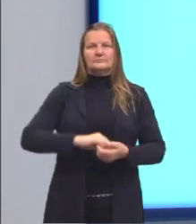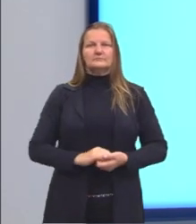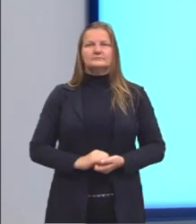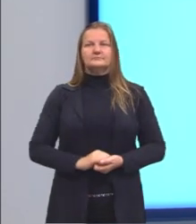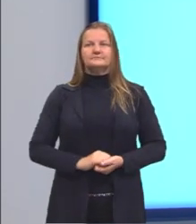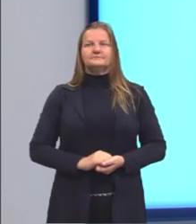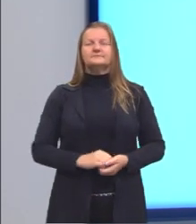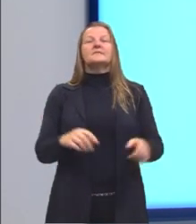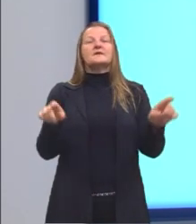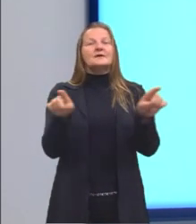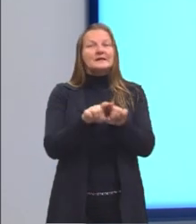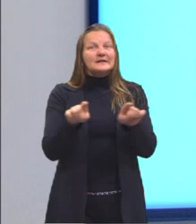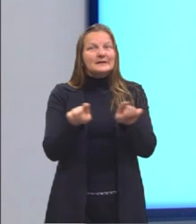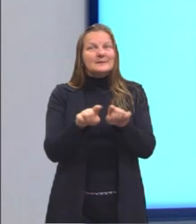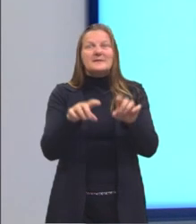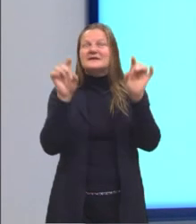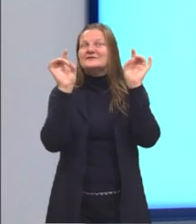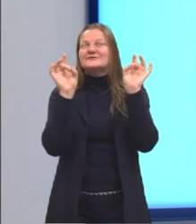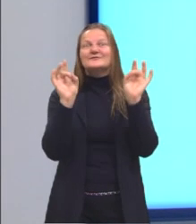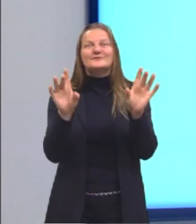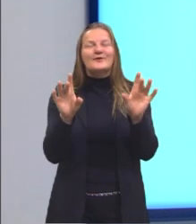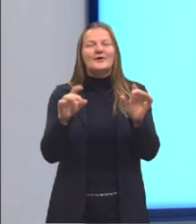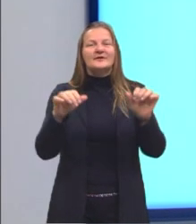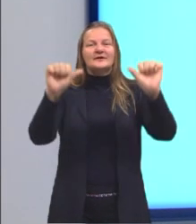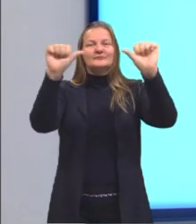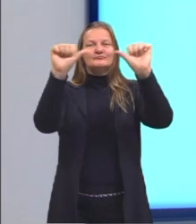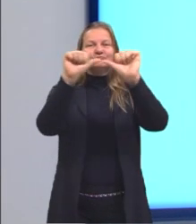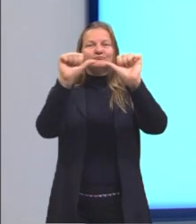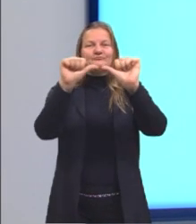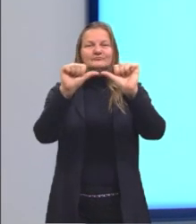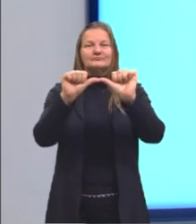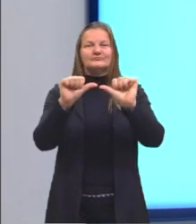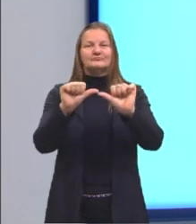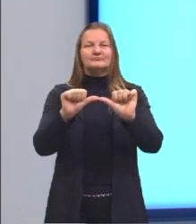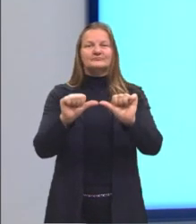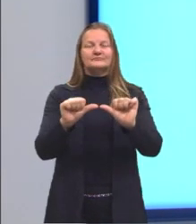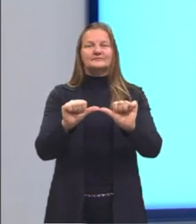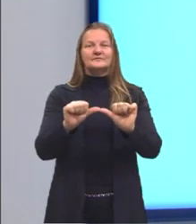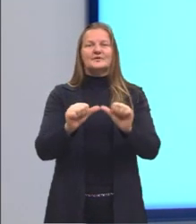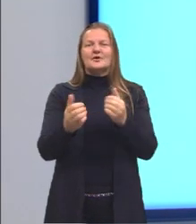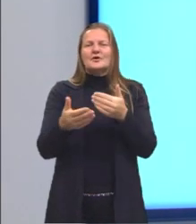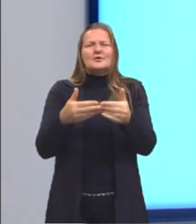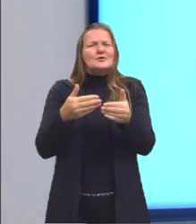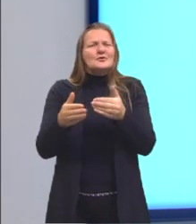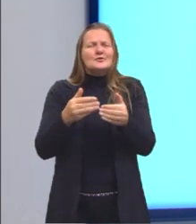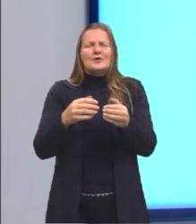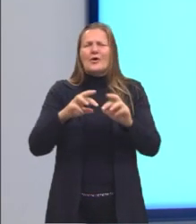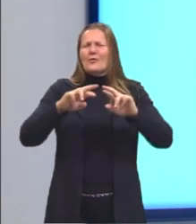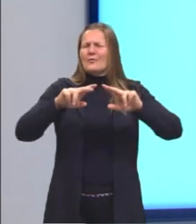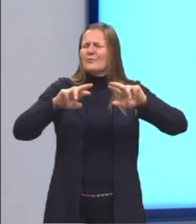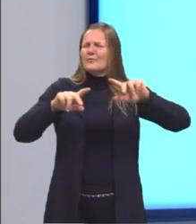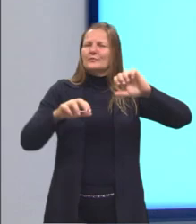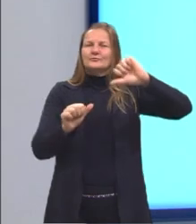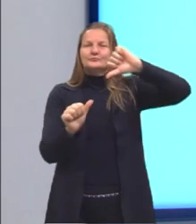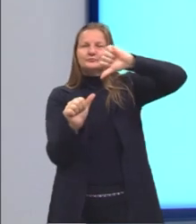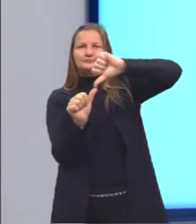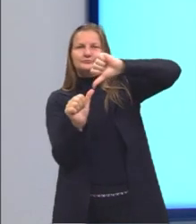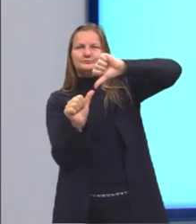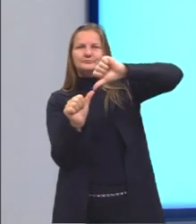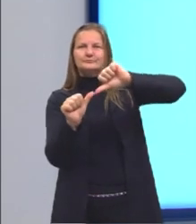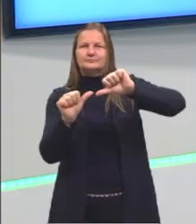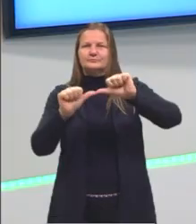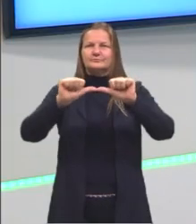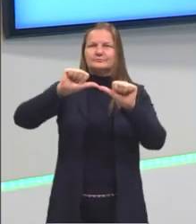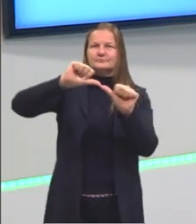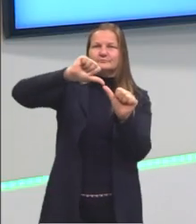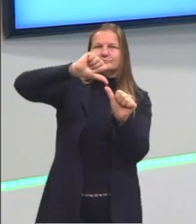É também a única figura simétrica em relação a um número infinito de eixos de simetria. E aqui eu